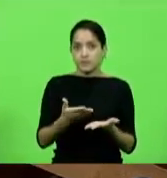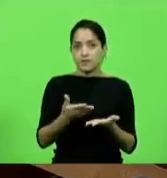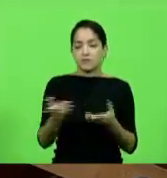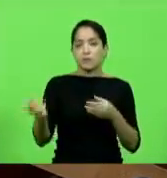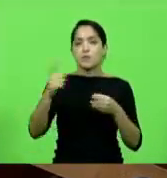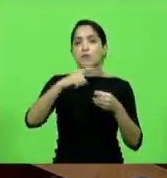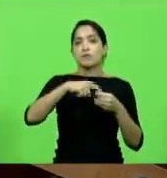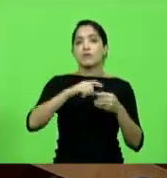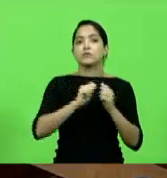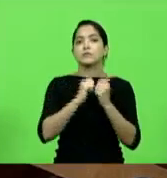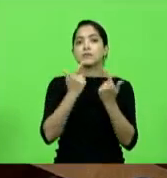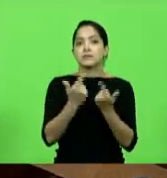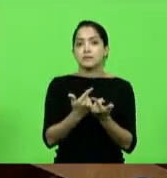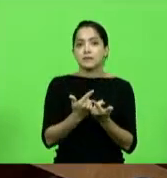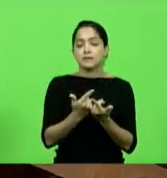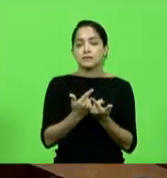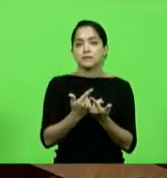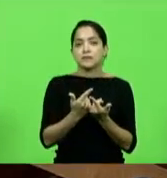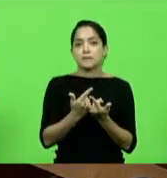nessa casa deputado Kenny Dunes